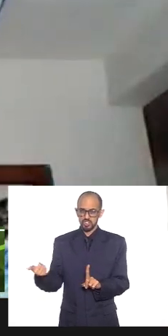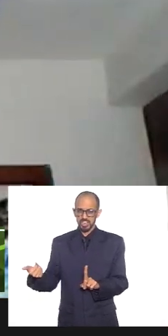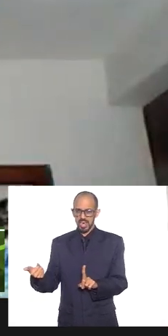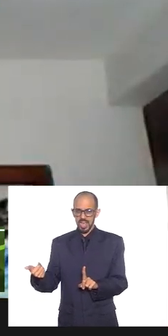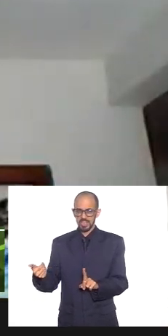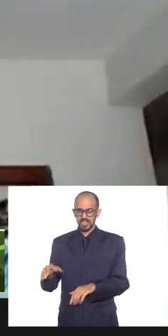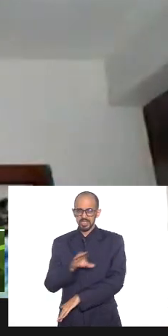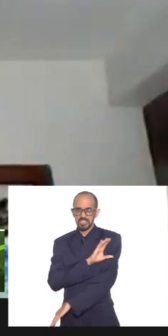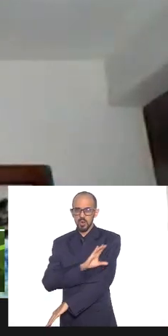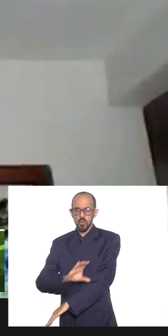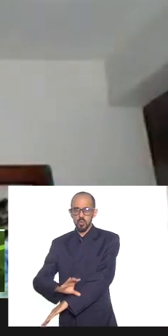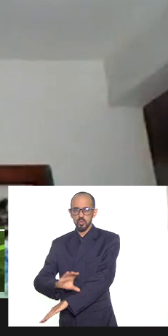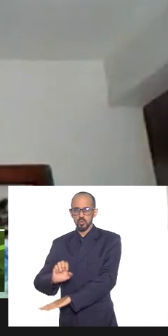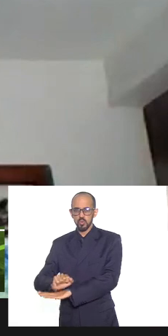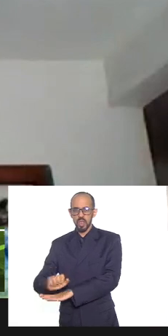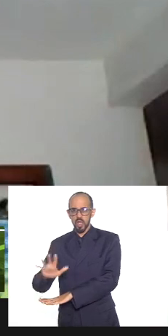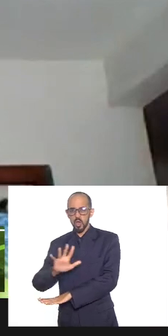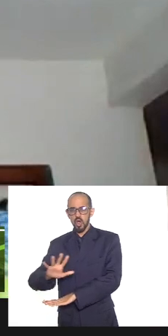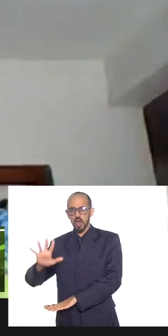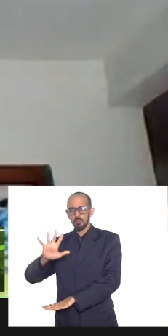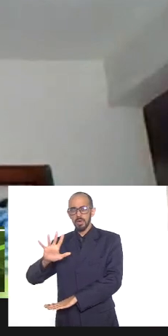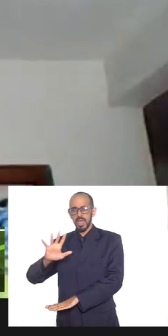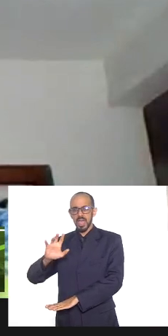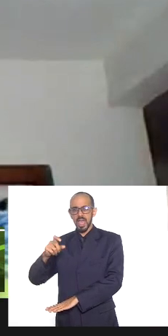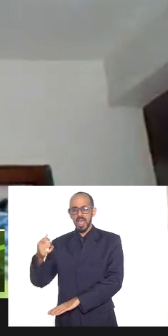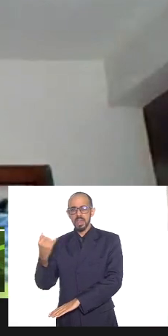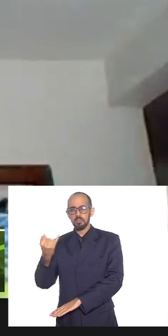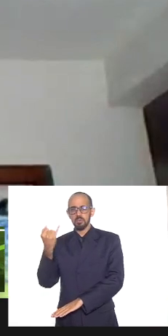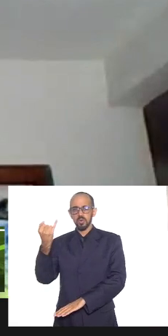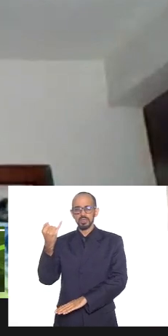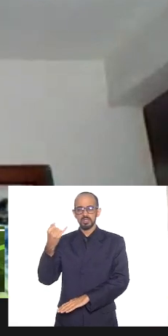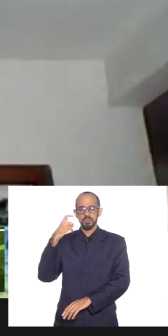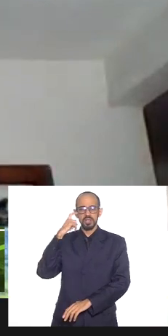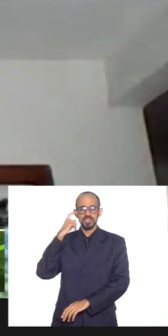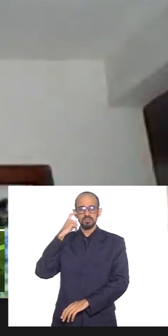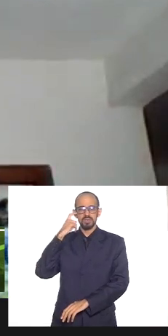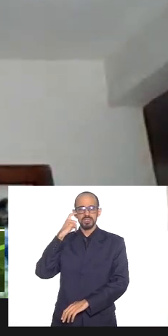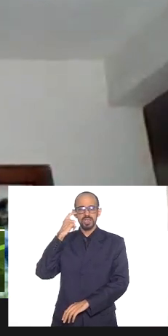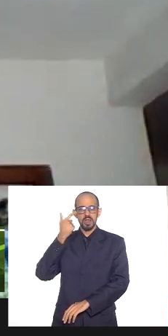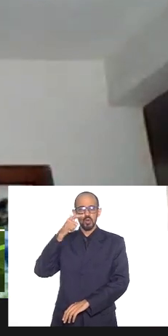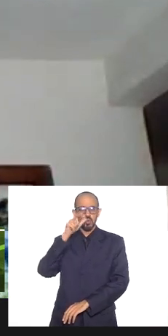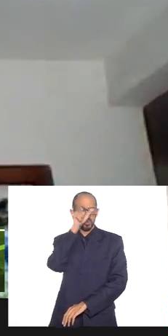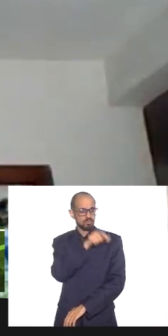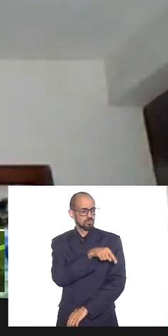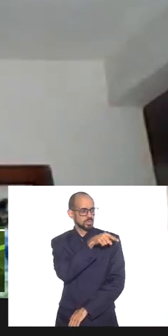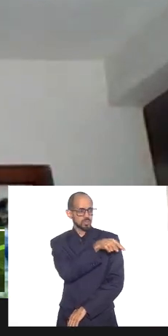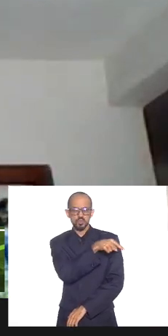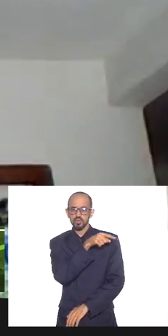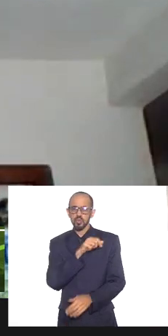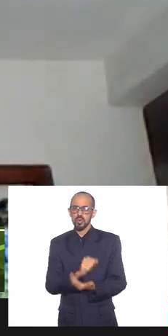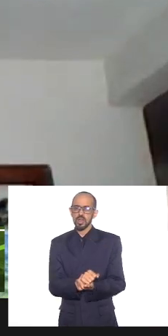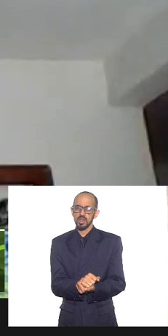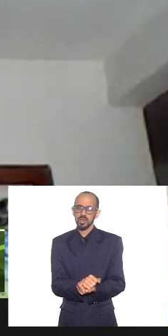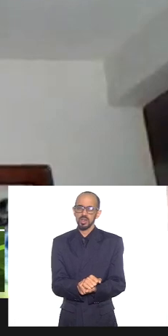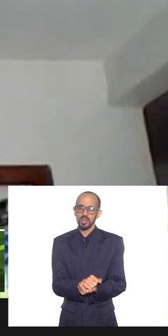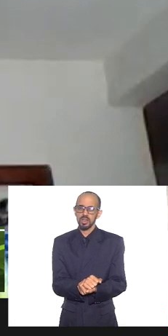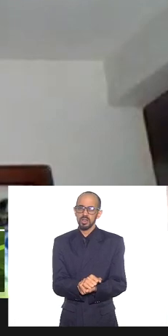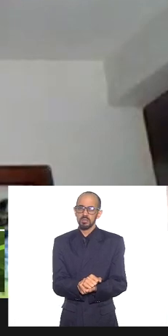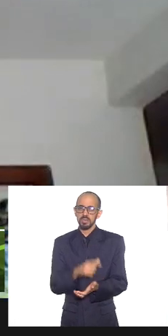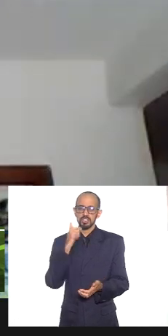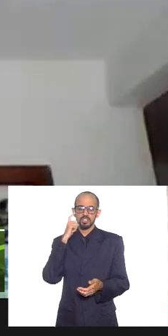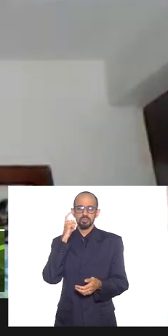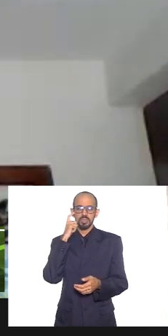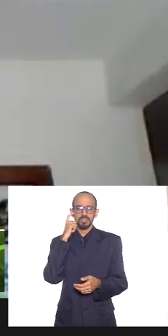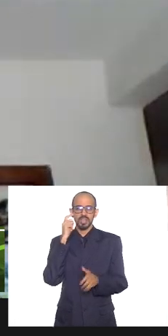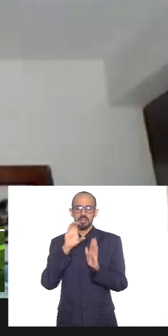ela é importante para que a gente repense o outro para que a gente repense o outro a partir